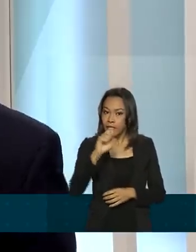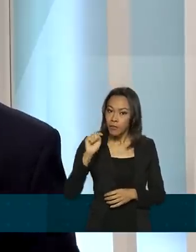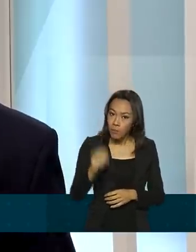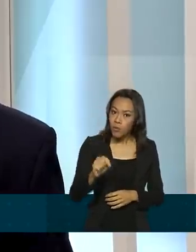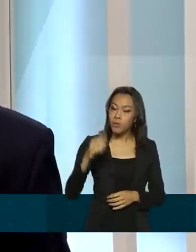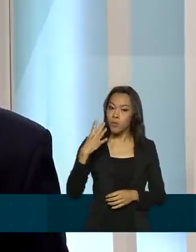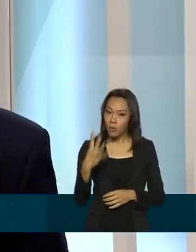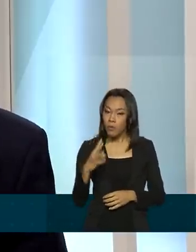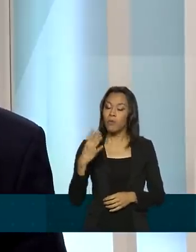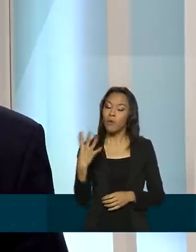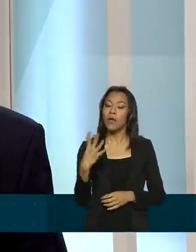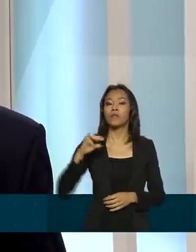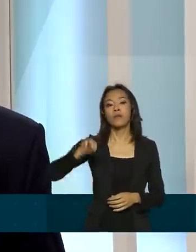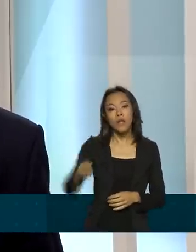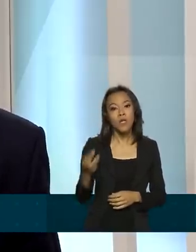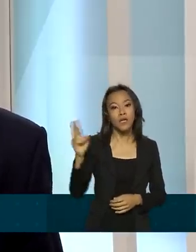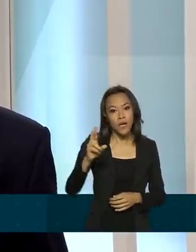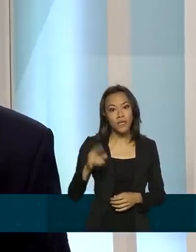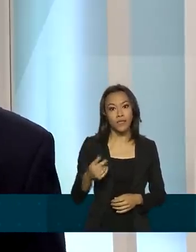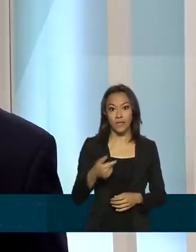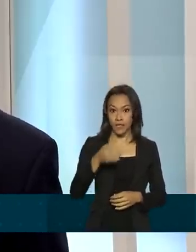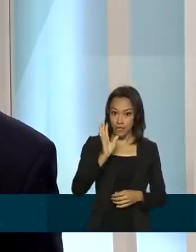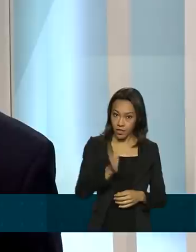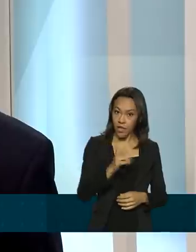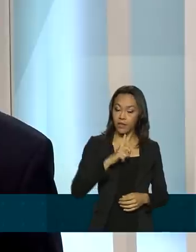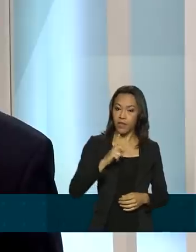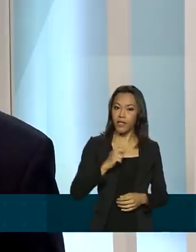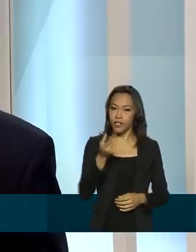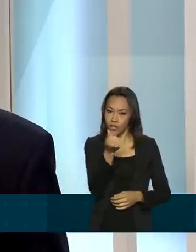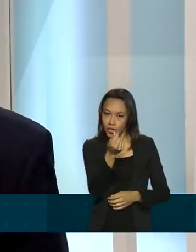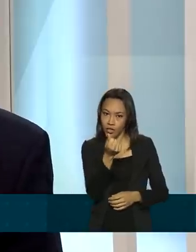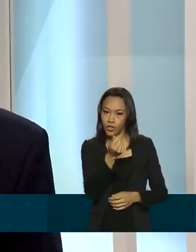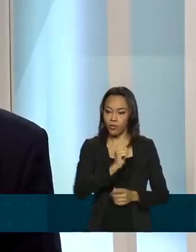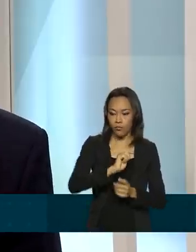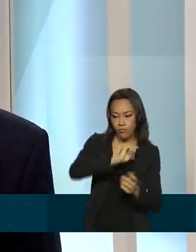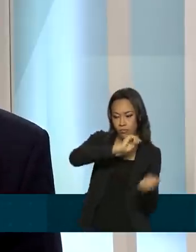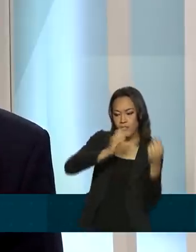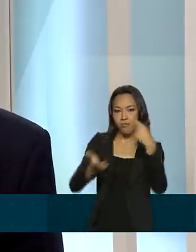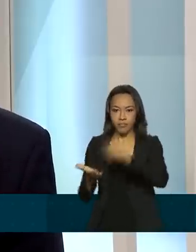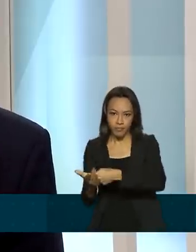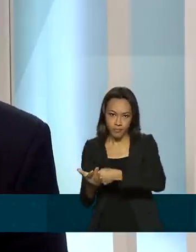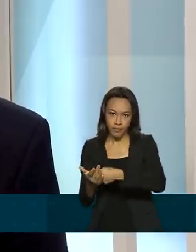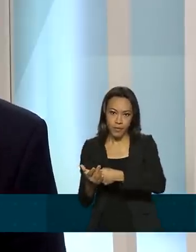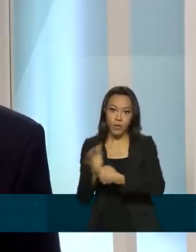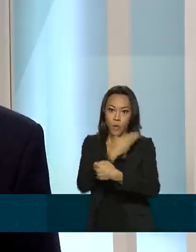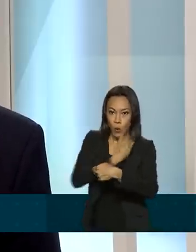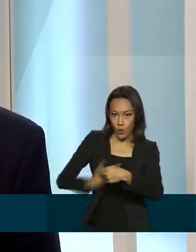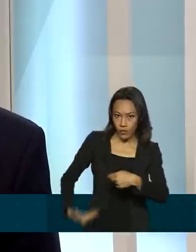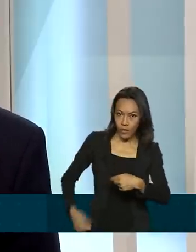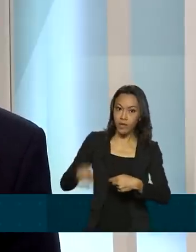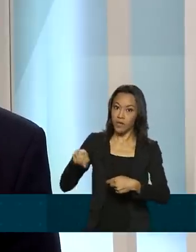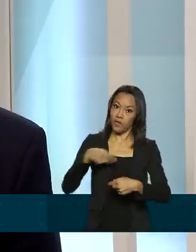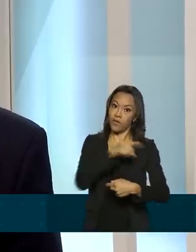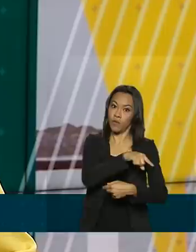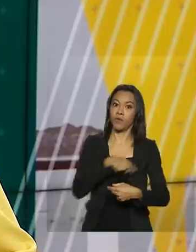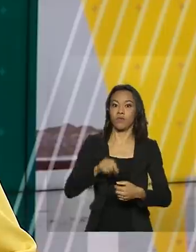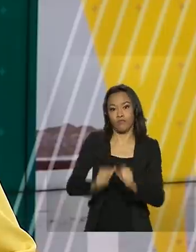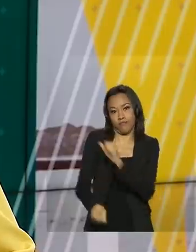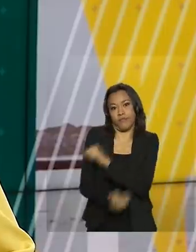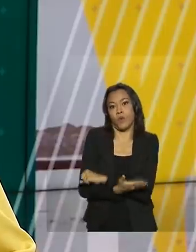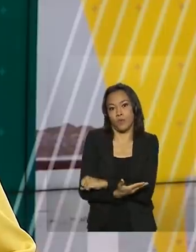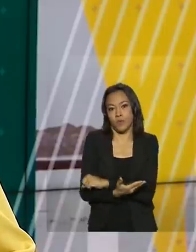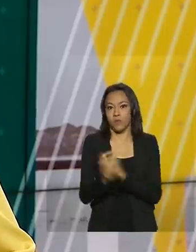,5 já estão na conta ou do governo ou das empresas estatais que foram lesadas por esses atos.